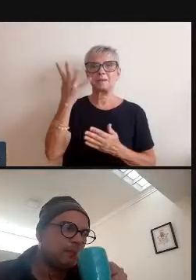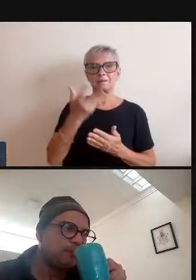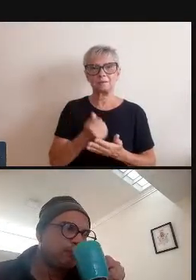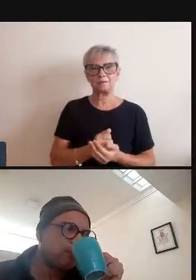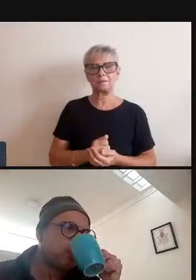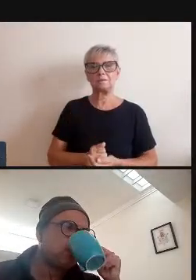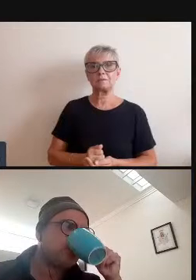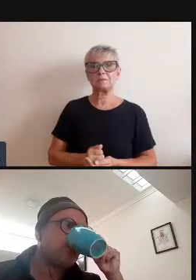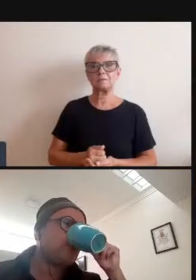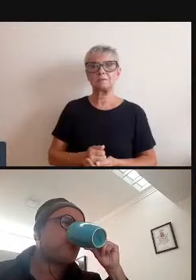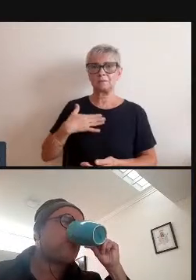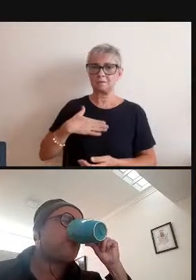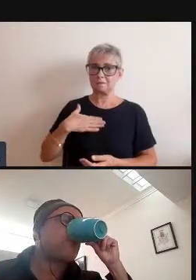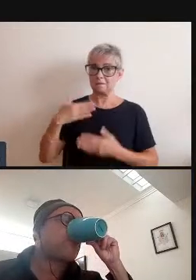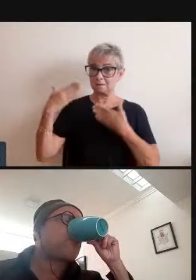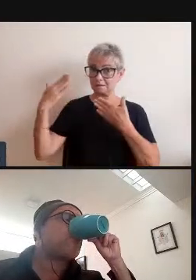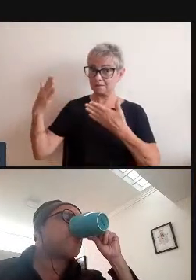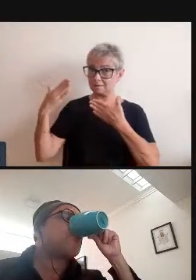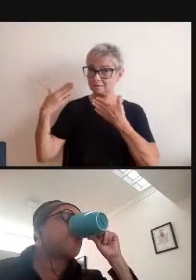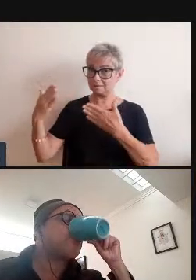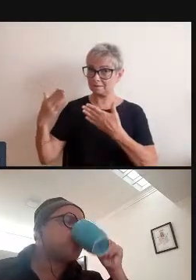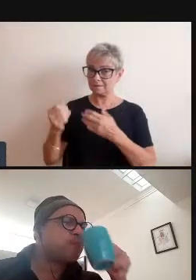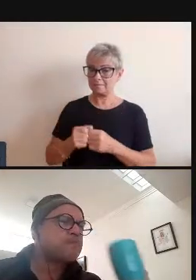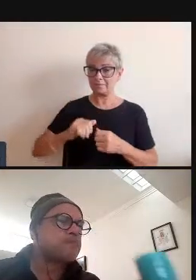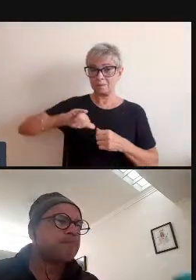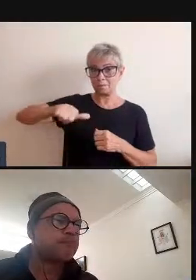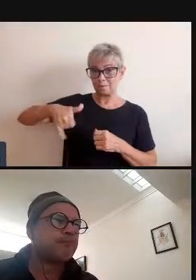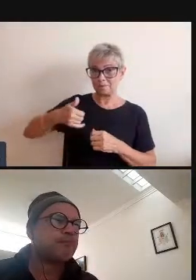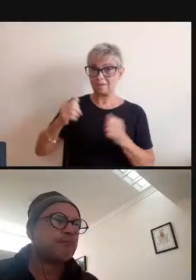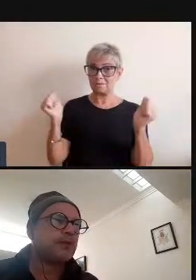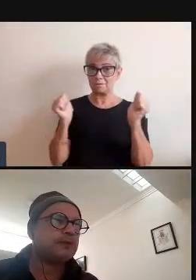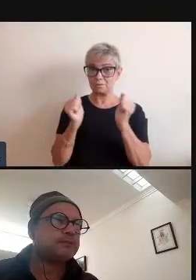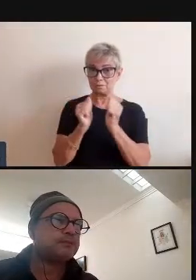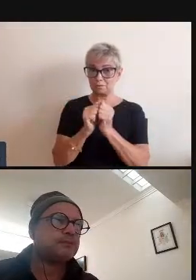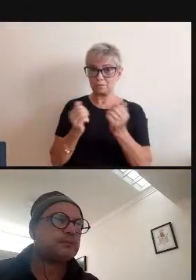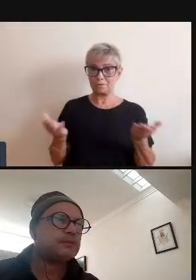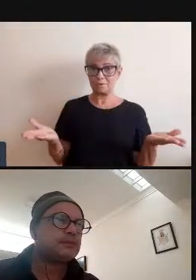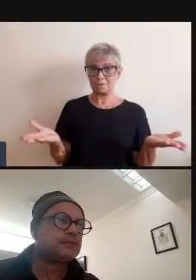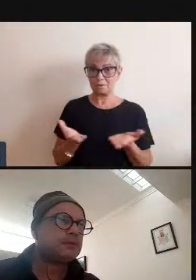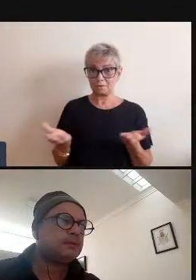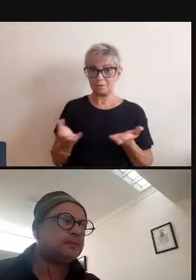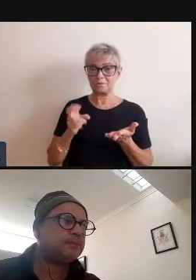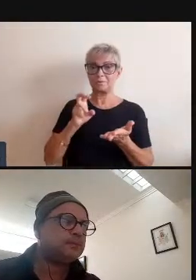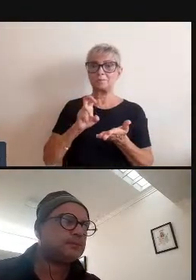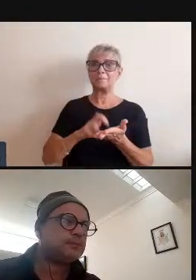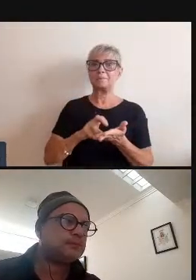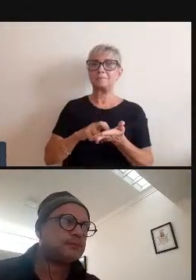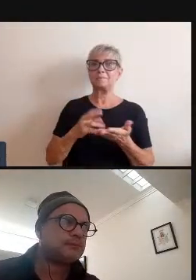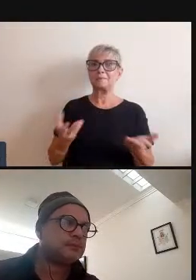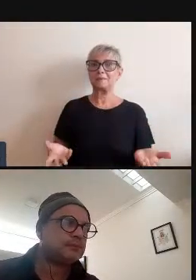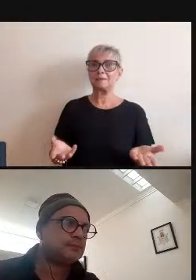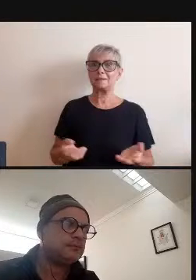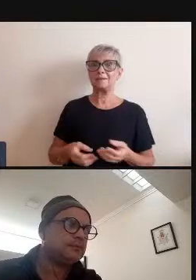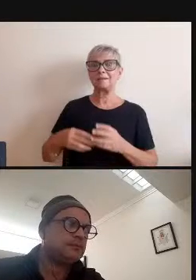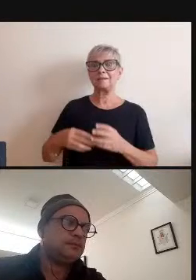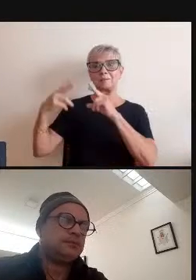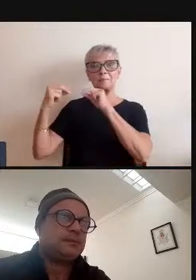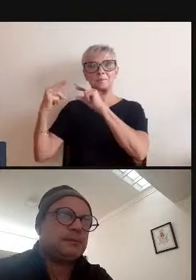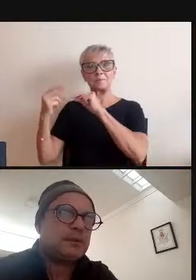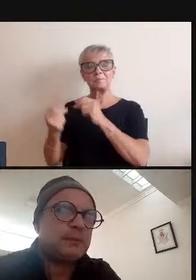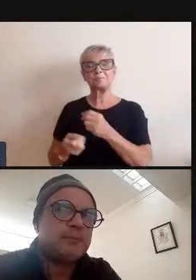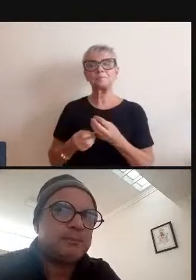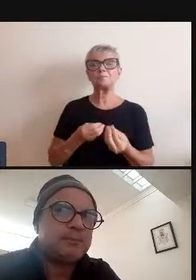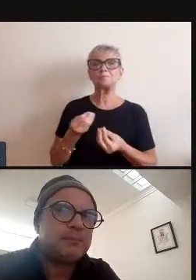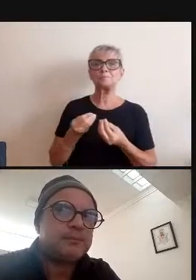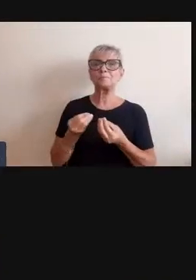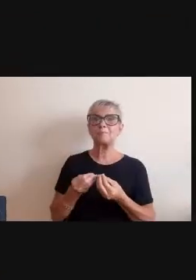gostaria de agradecer a oportunidade de estar aqui com vocês hoje, nessa manhã, para bater um papo sobre esse assunto que me